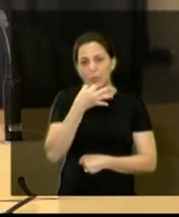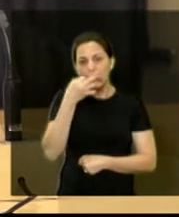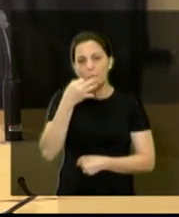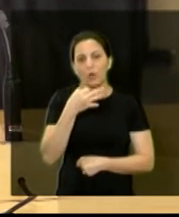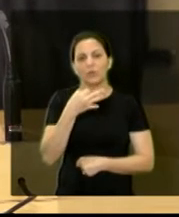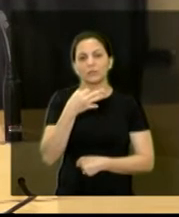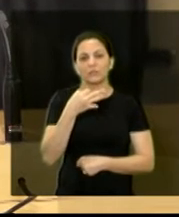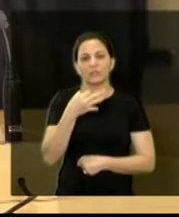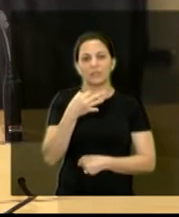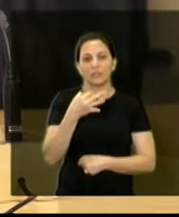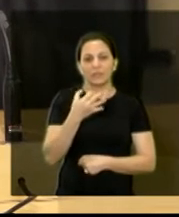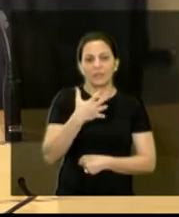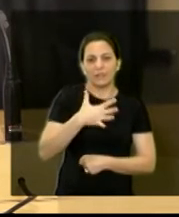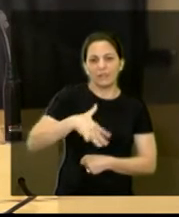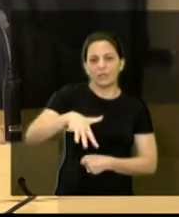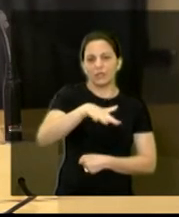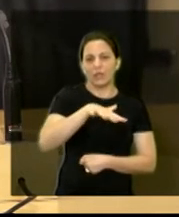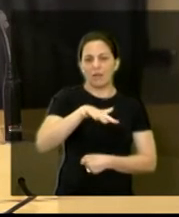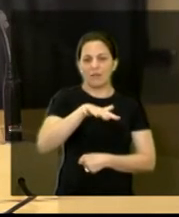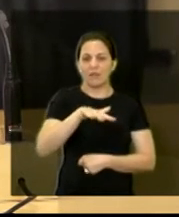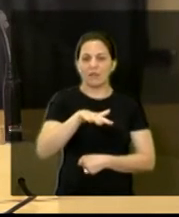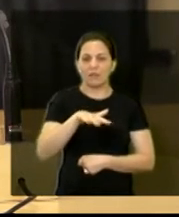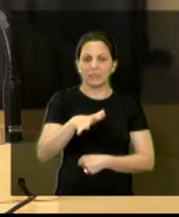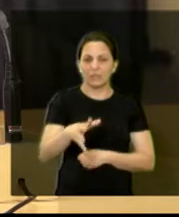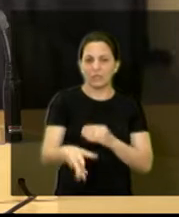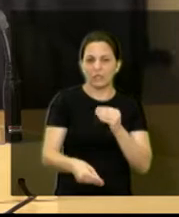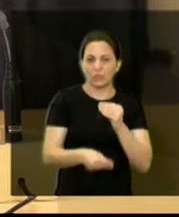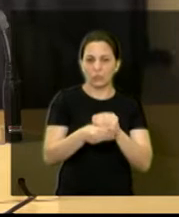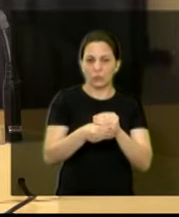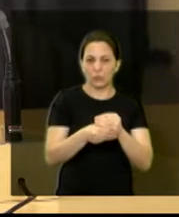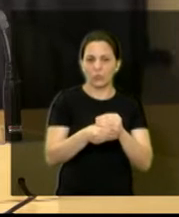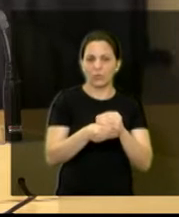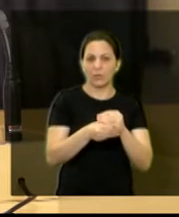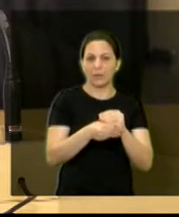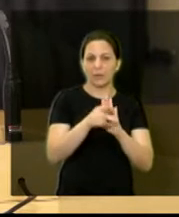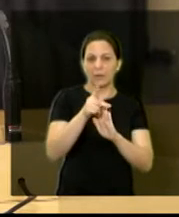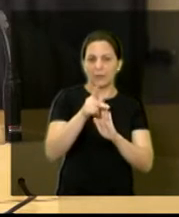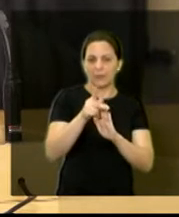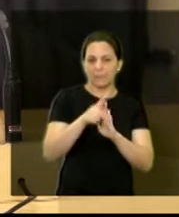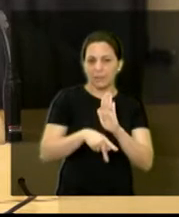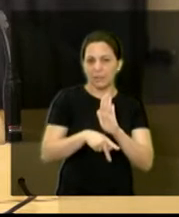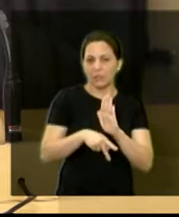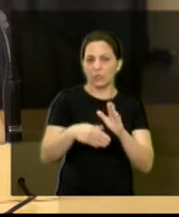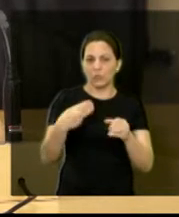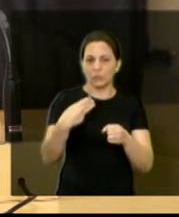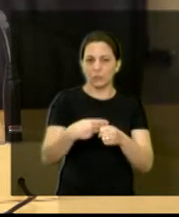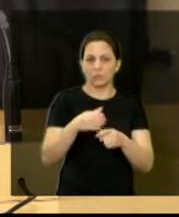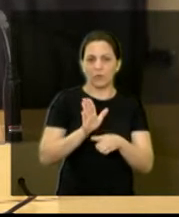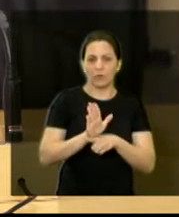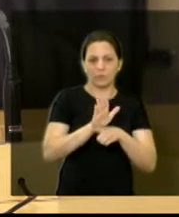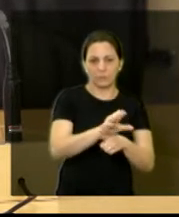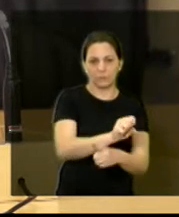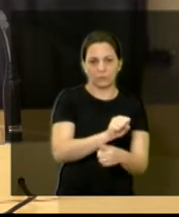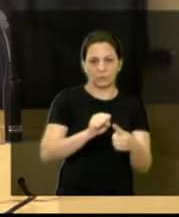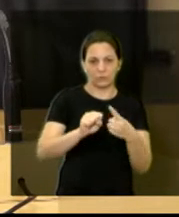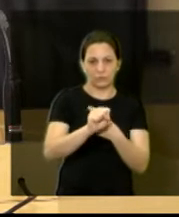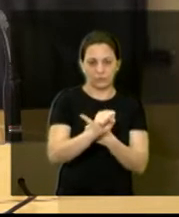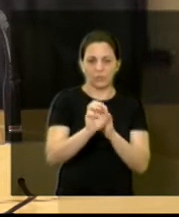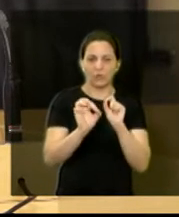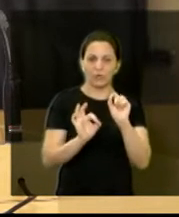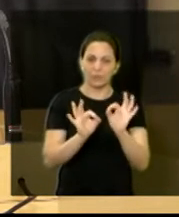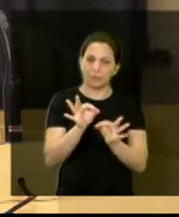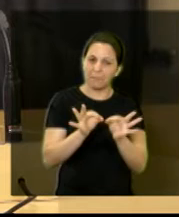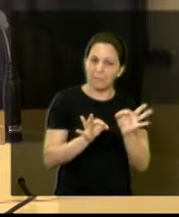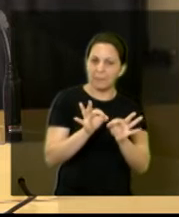contempla, que está contemplada no nosso plano municipal de assistência social, que foi um plano